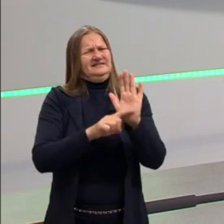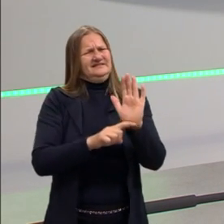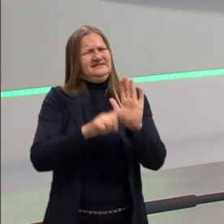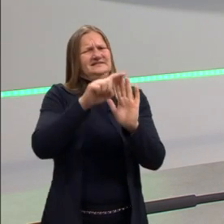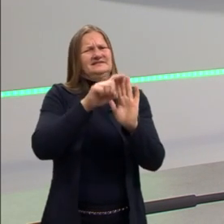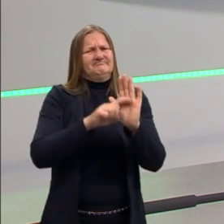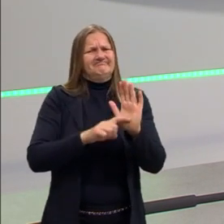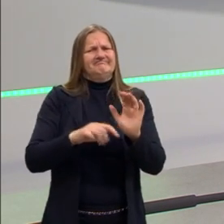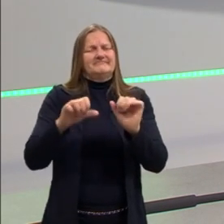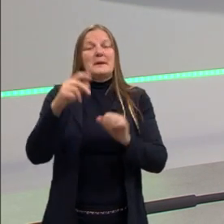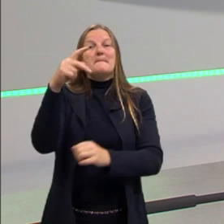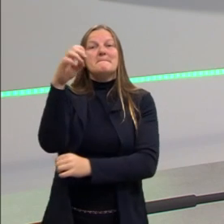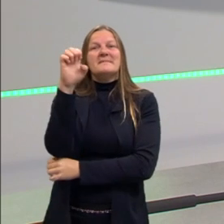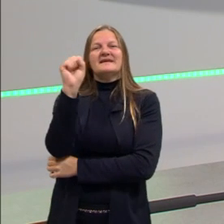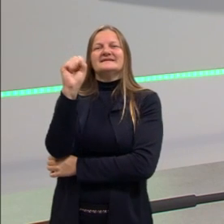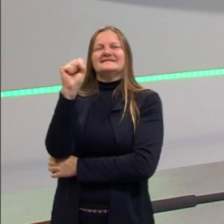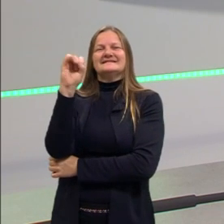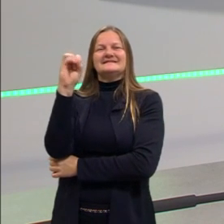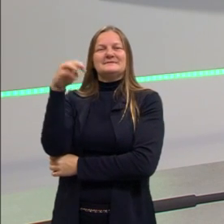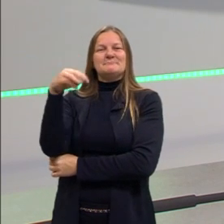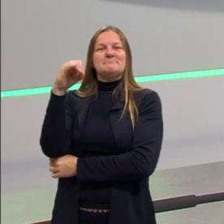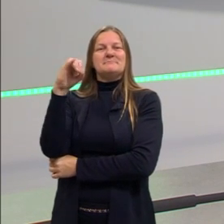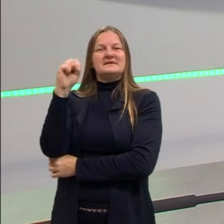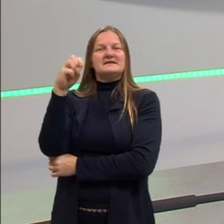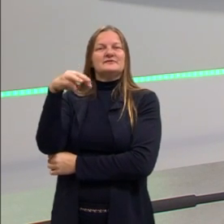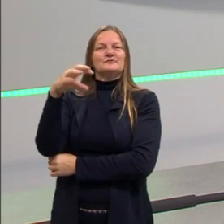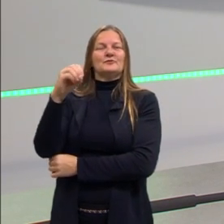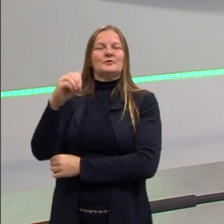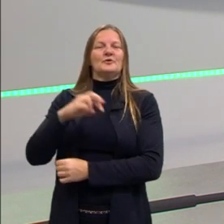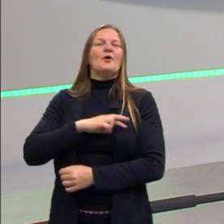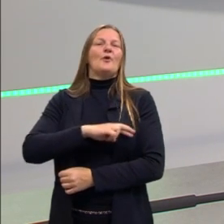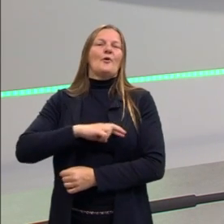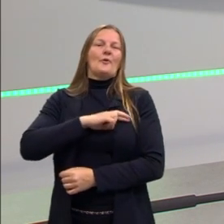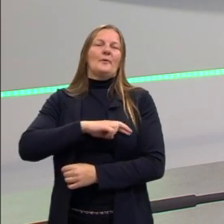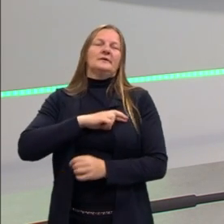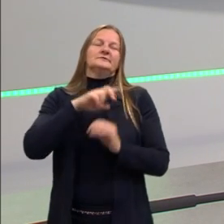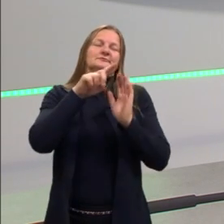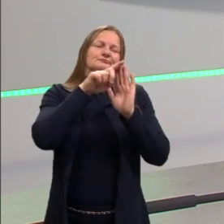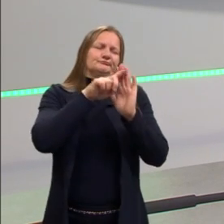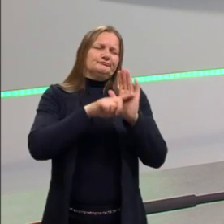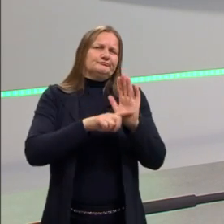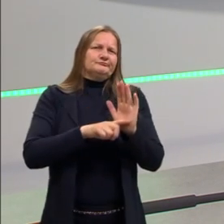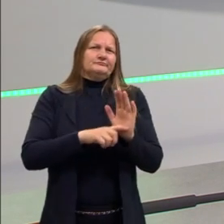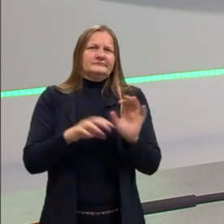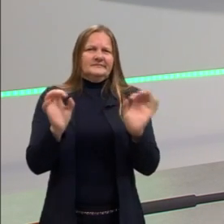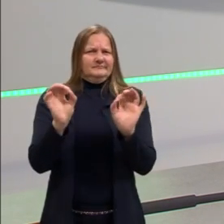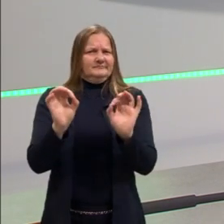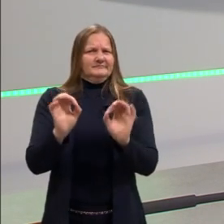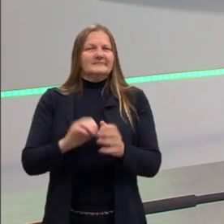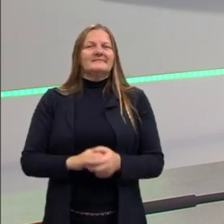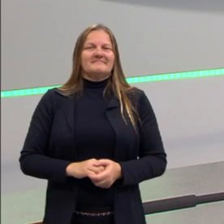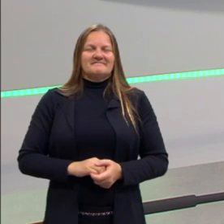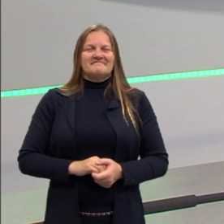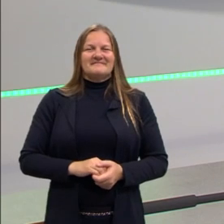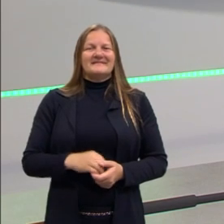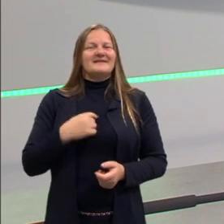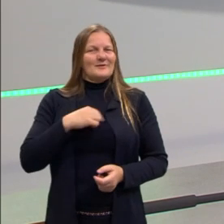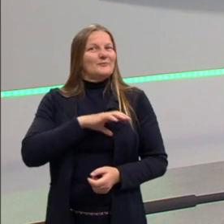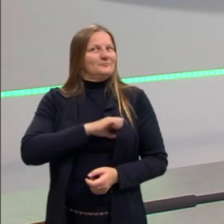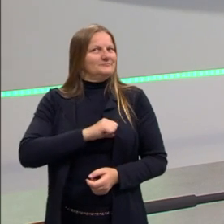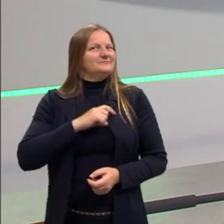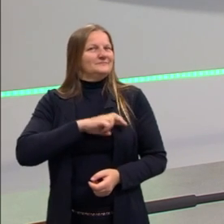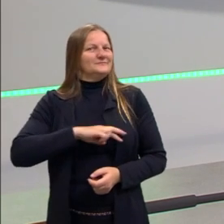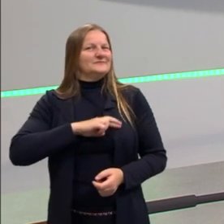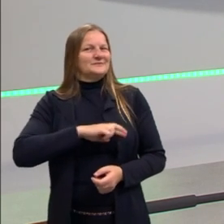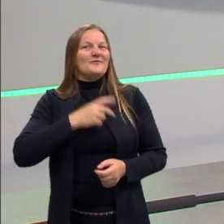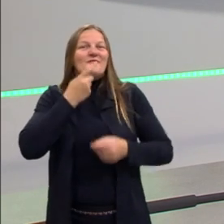muito pessimista. Eu sempre digo que são pessoas românticas demais. Eu não sou uma pessoa tão romântica, apesar de gostar muito e falar